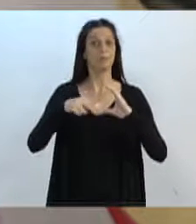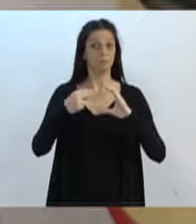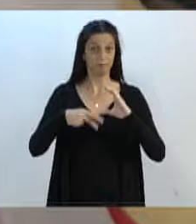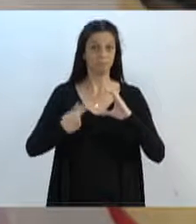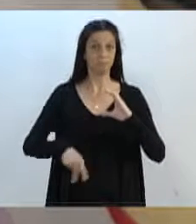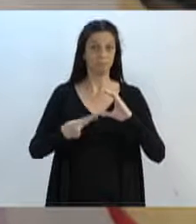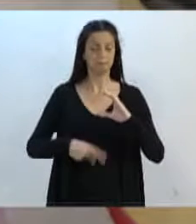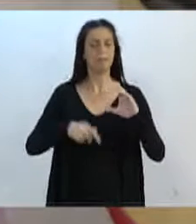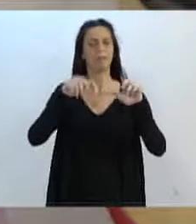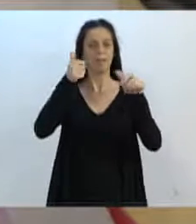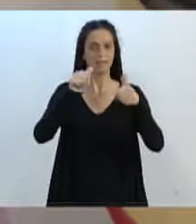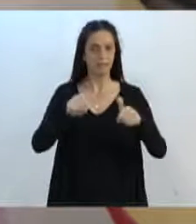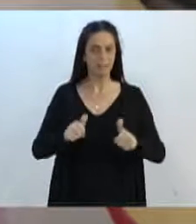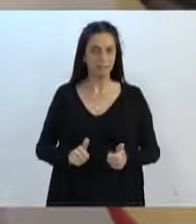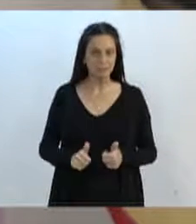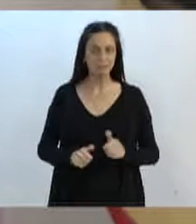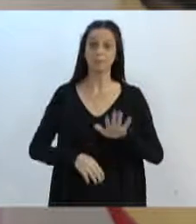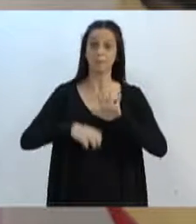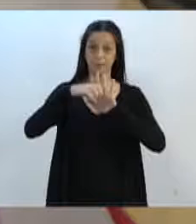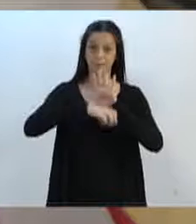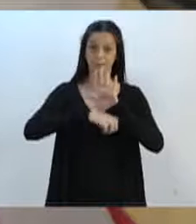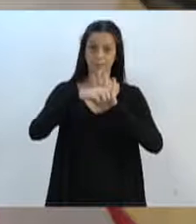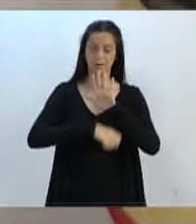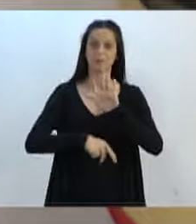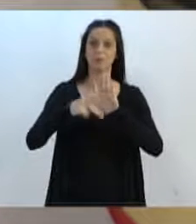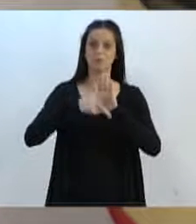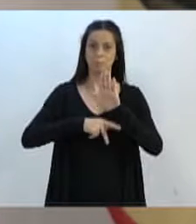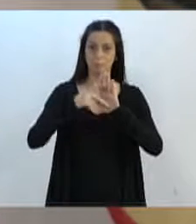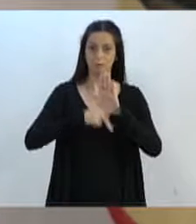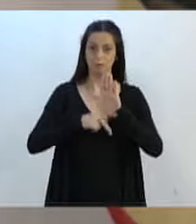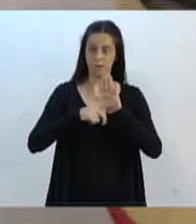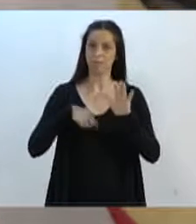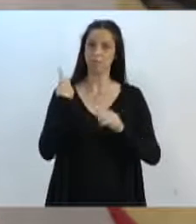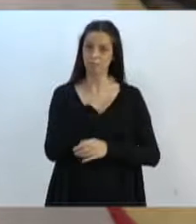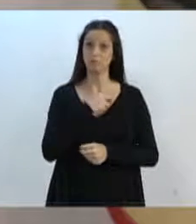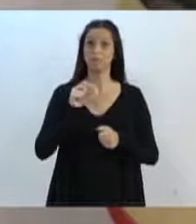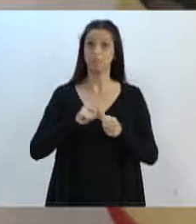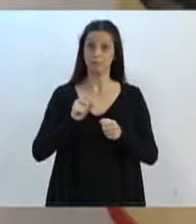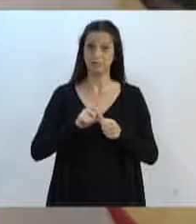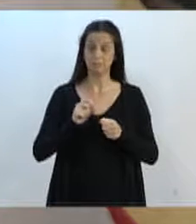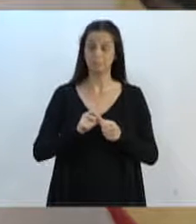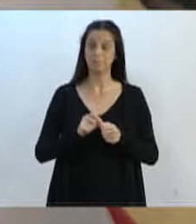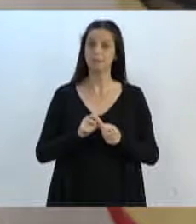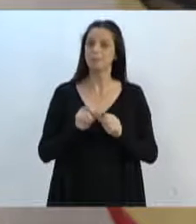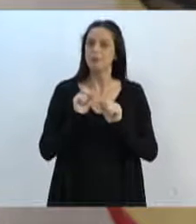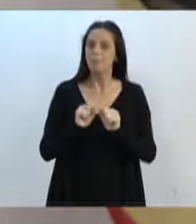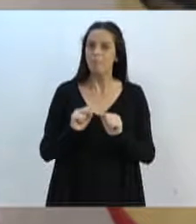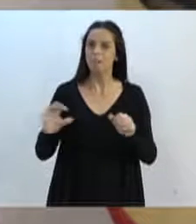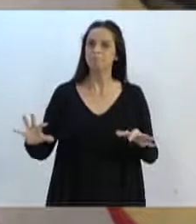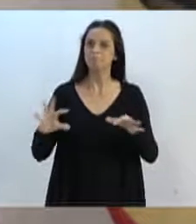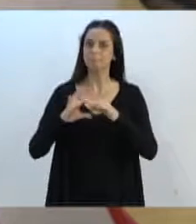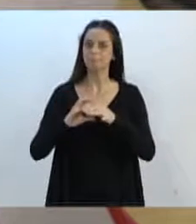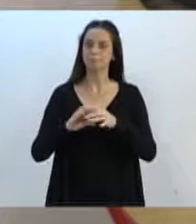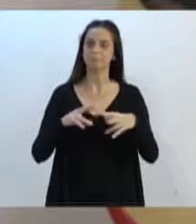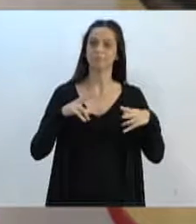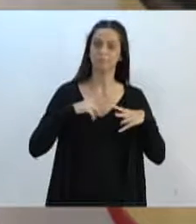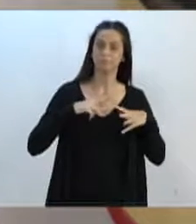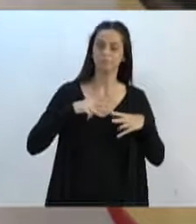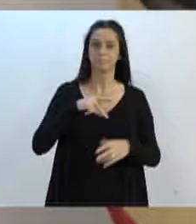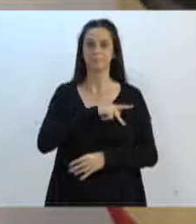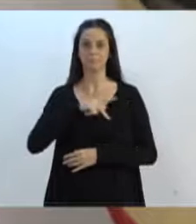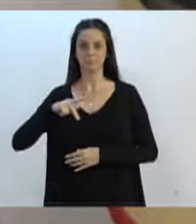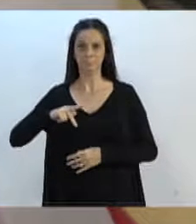analise as emendas e os projetos que estão fazendo para que podamos fazer essa parceria entre público e privado.